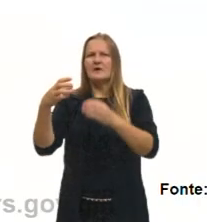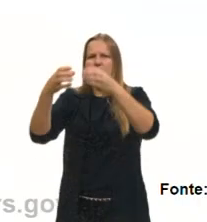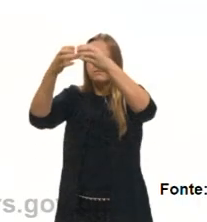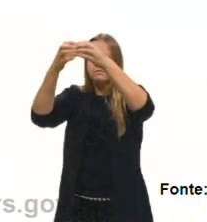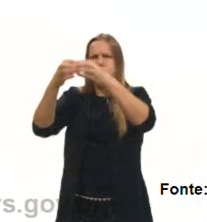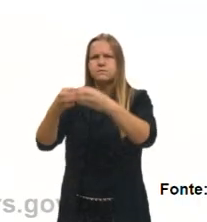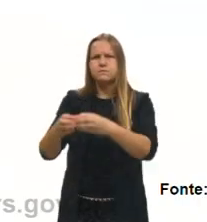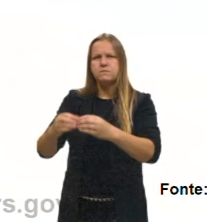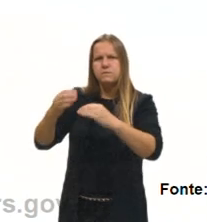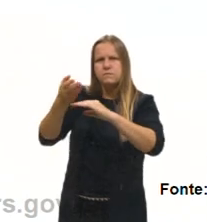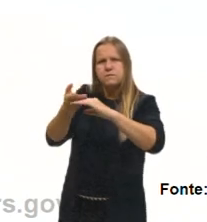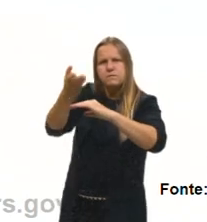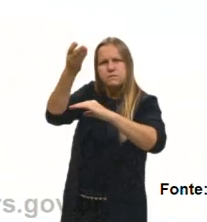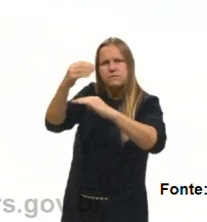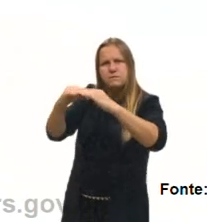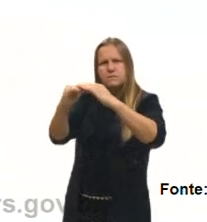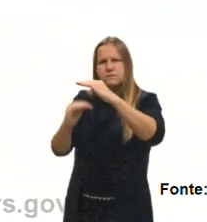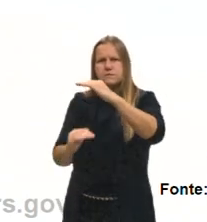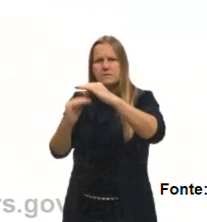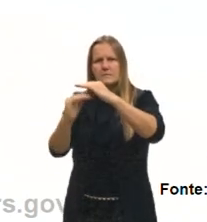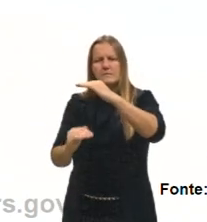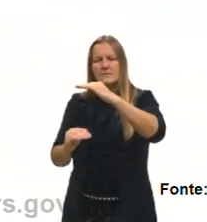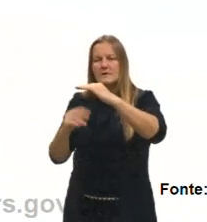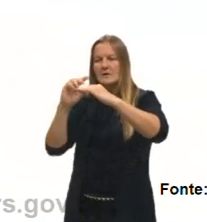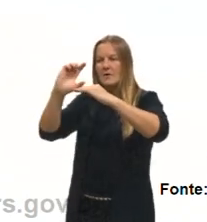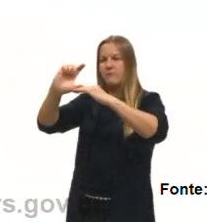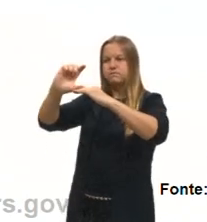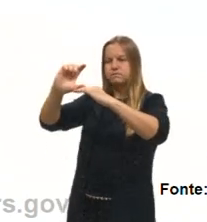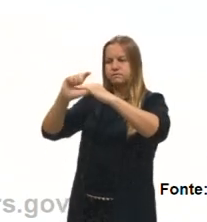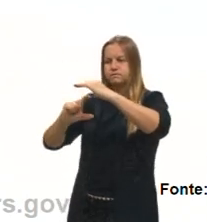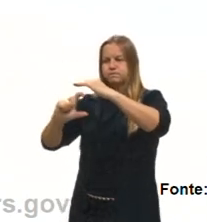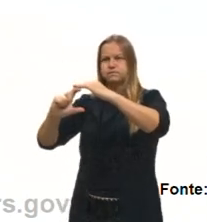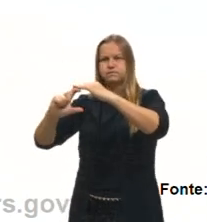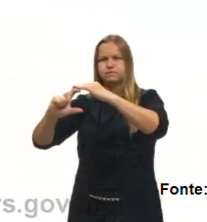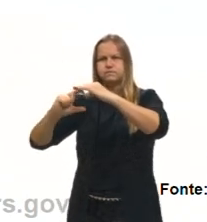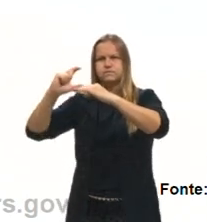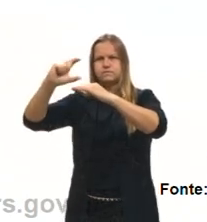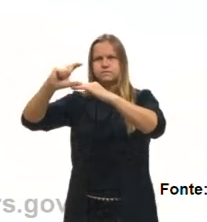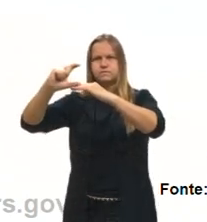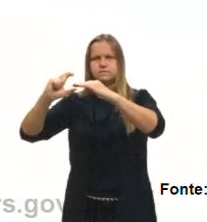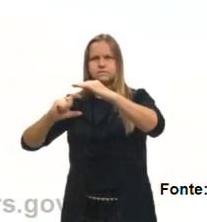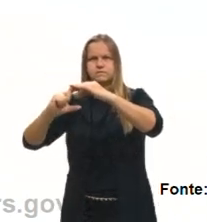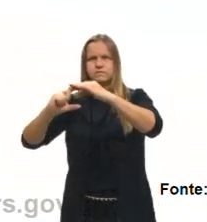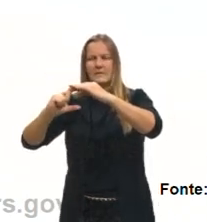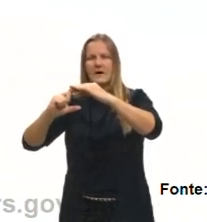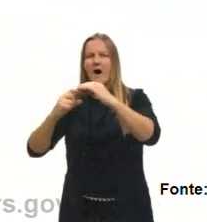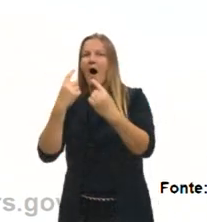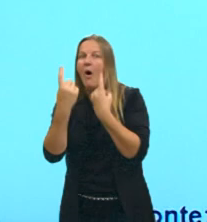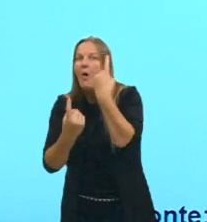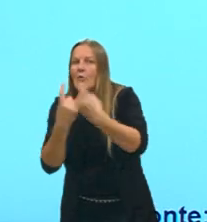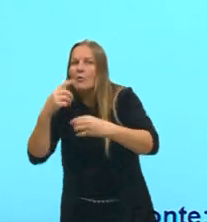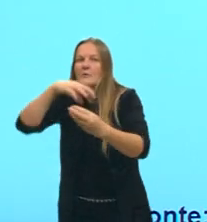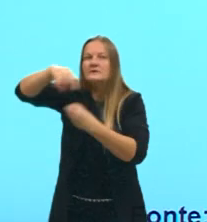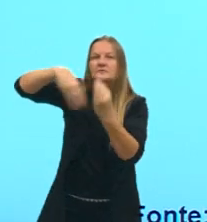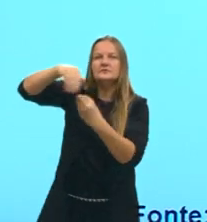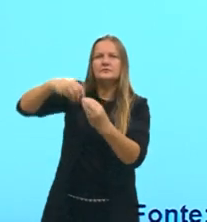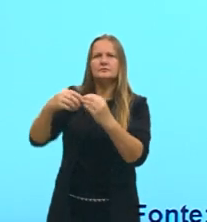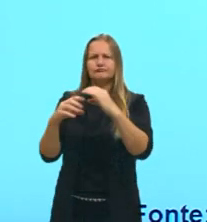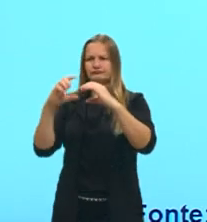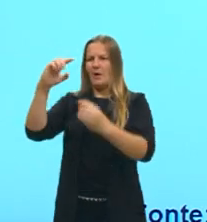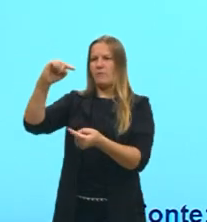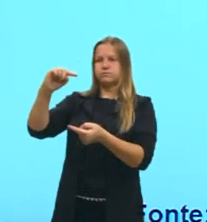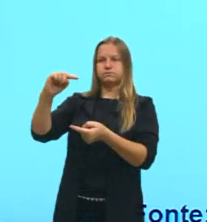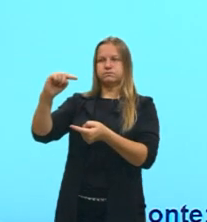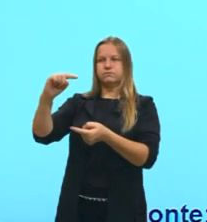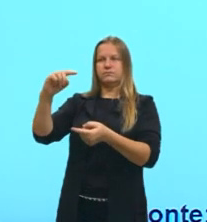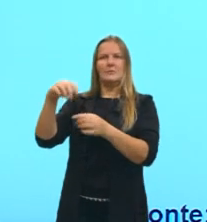cada uma das porções que eu enxergo na minha mistura. E nós temos a mistura que é uniforme, que só tem uma fase. Ah, agora a gente vai entender